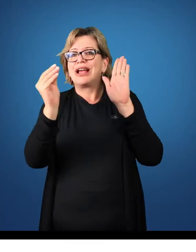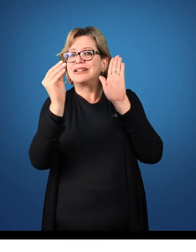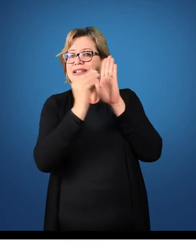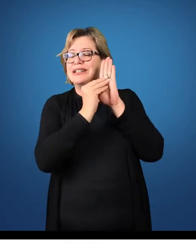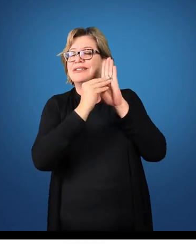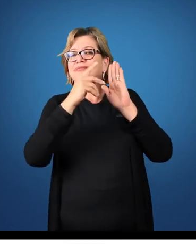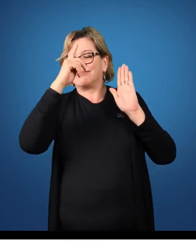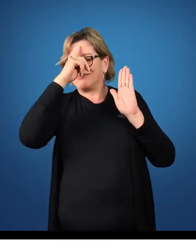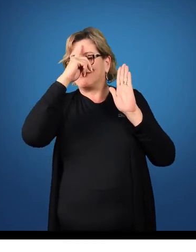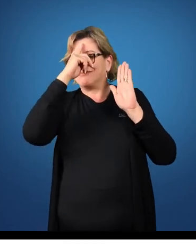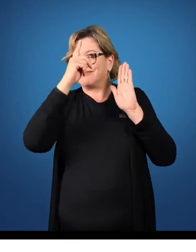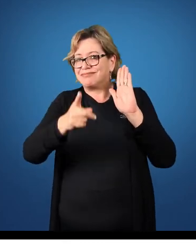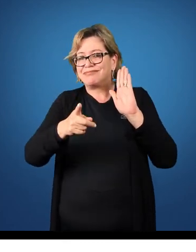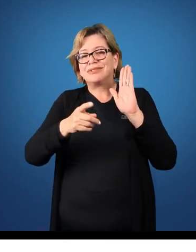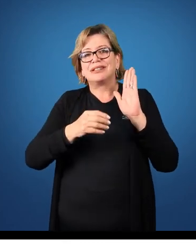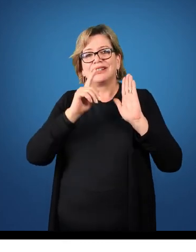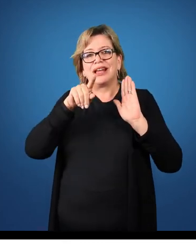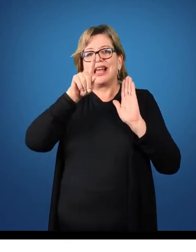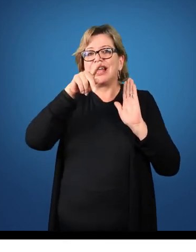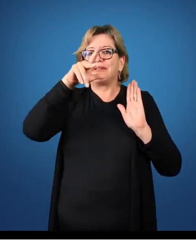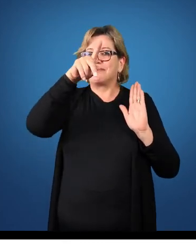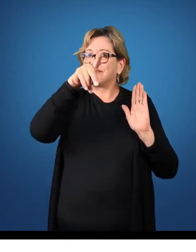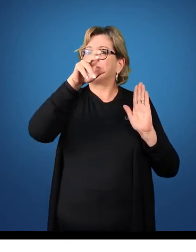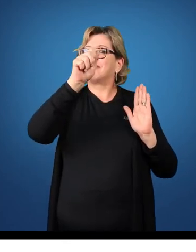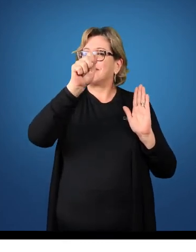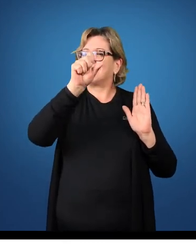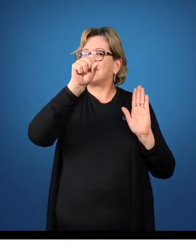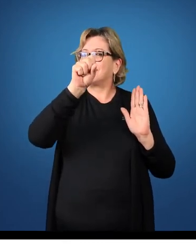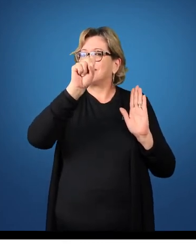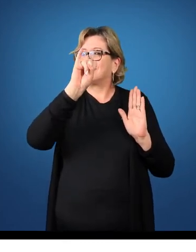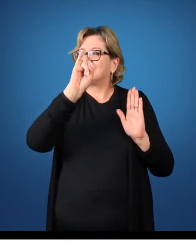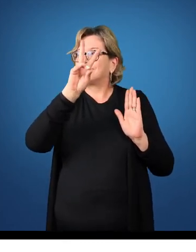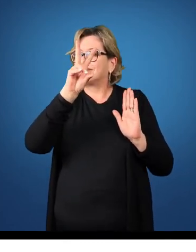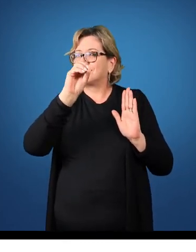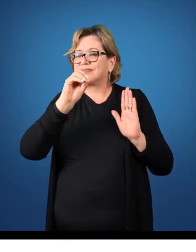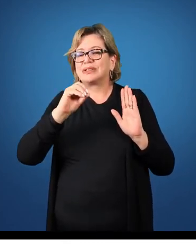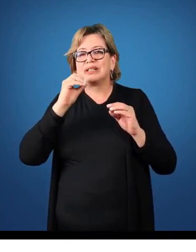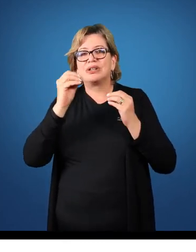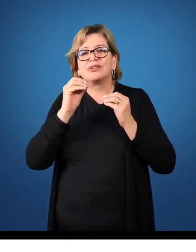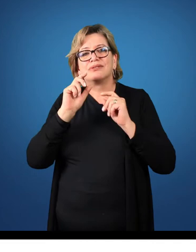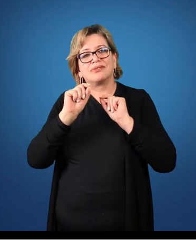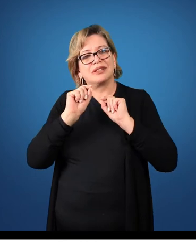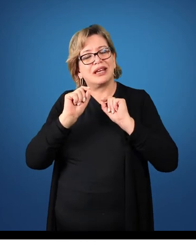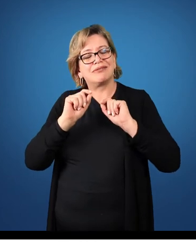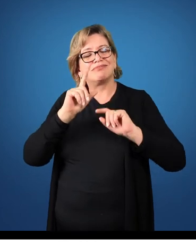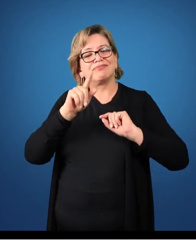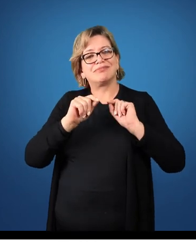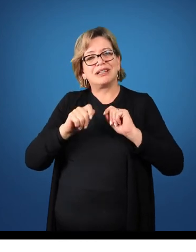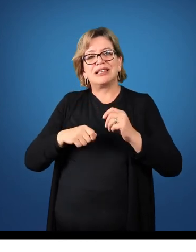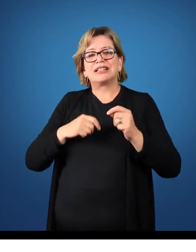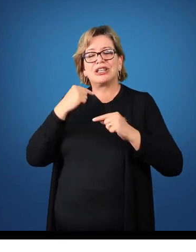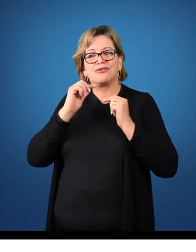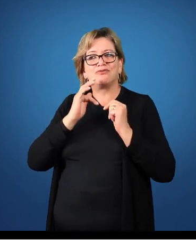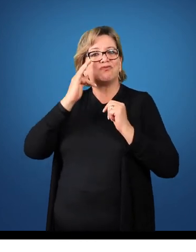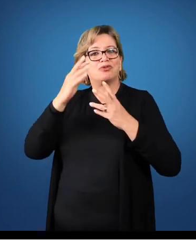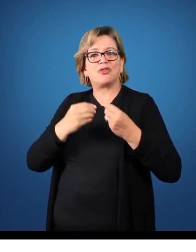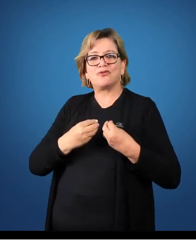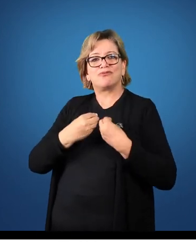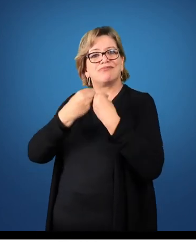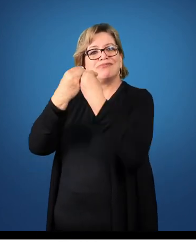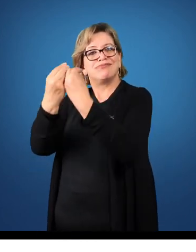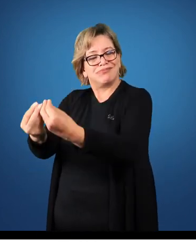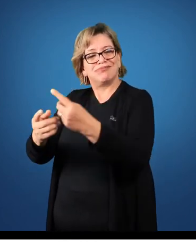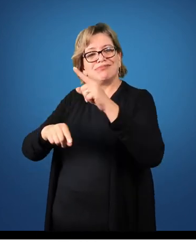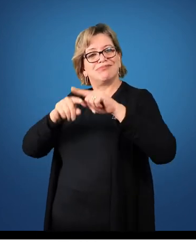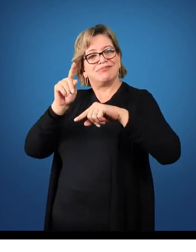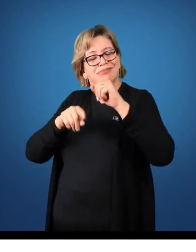um passivo meu. Que passivo é esse? O passivo de entregar o produto que